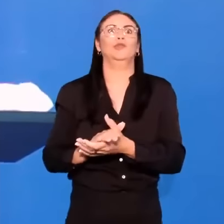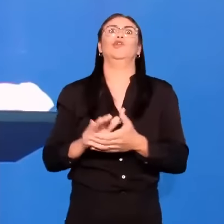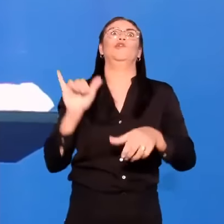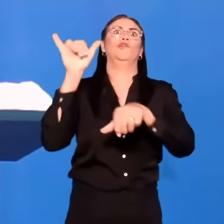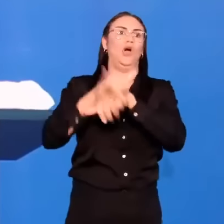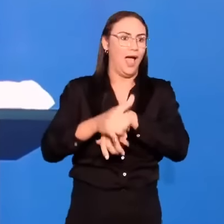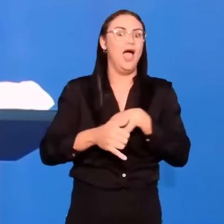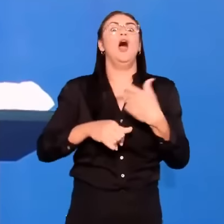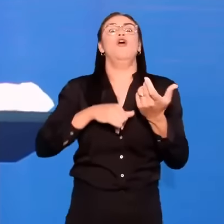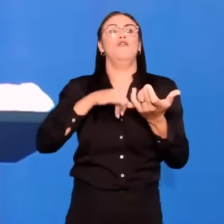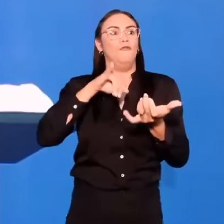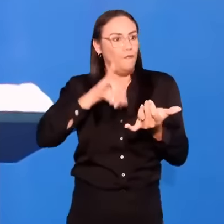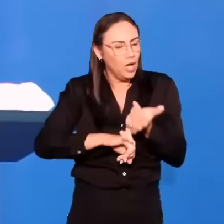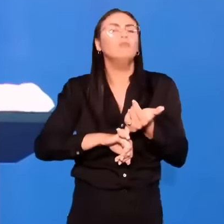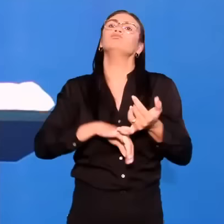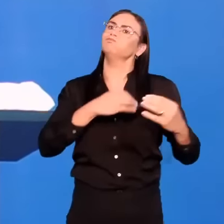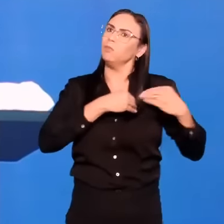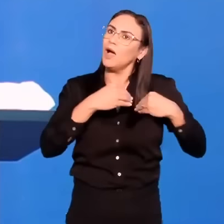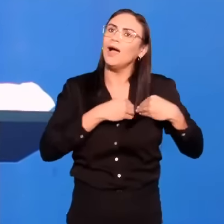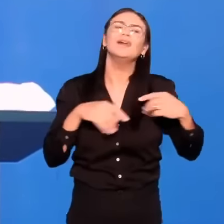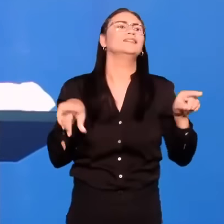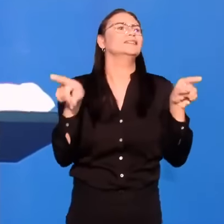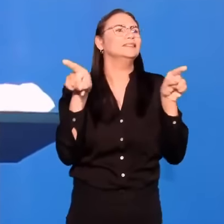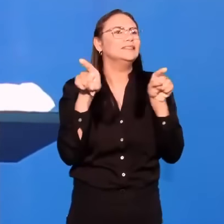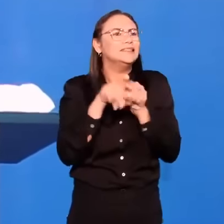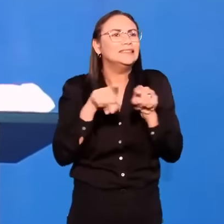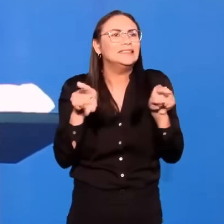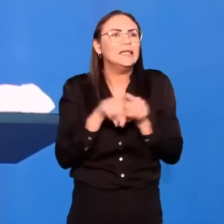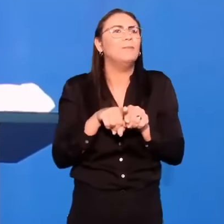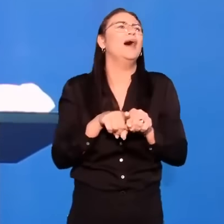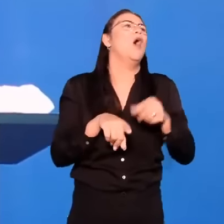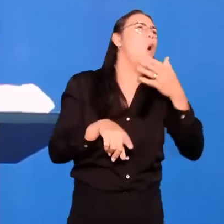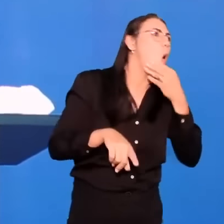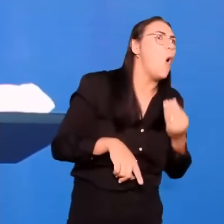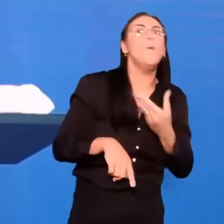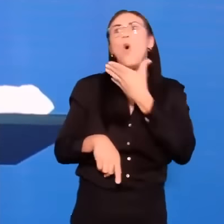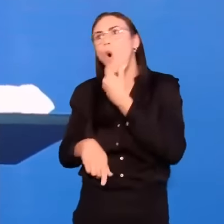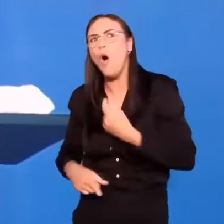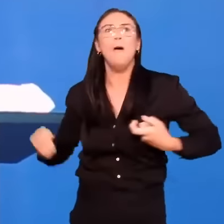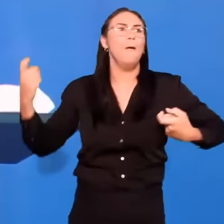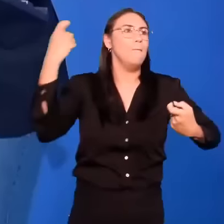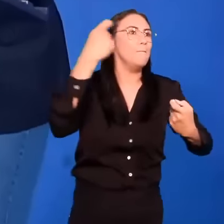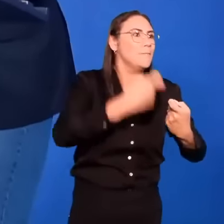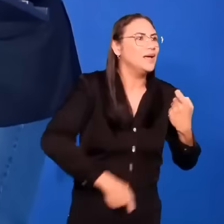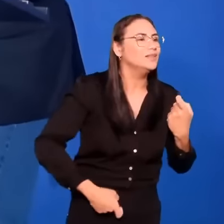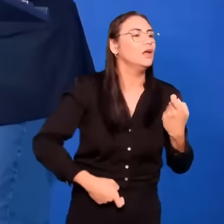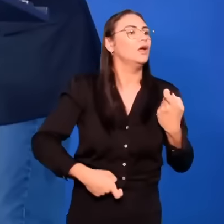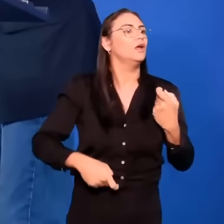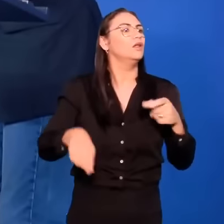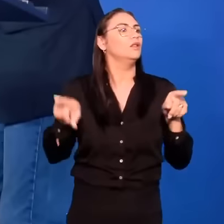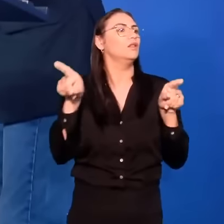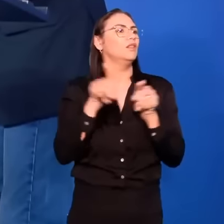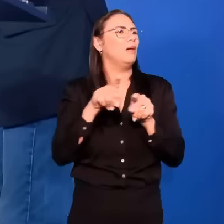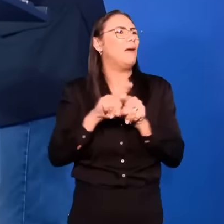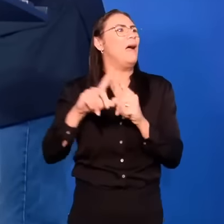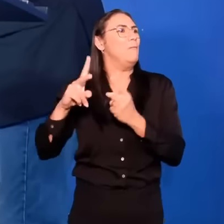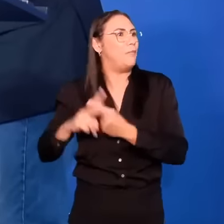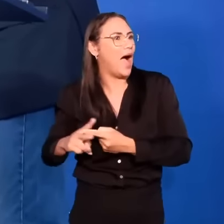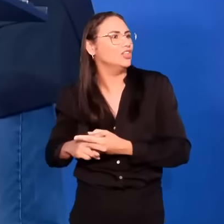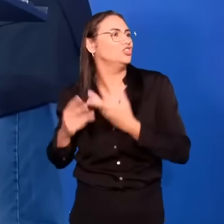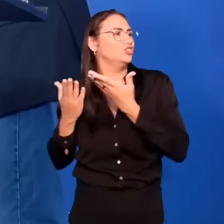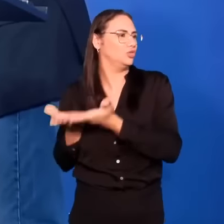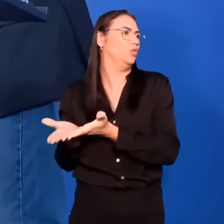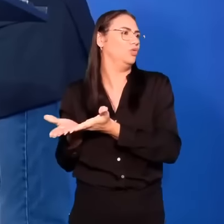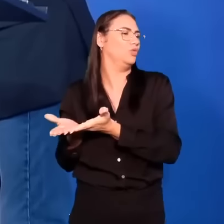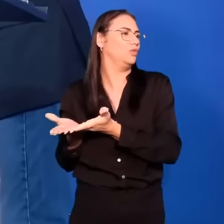Terceiro. Sexo de pessoas do mesmo sexo. Quarto. Masturbação.